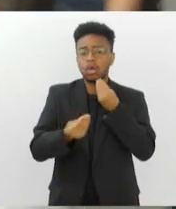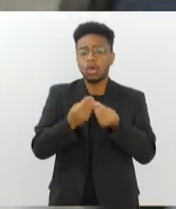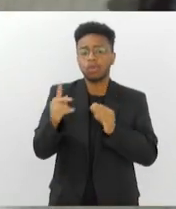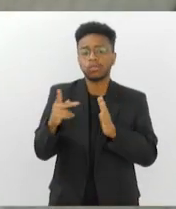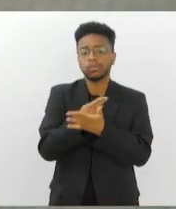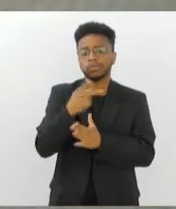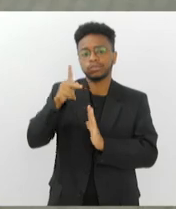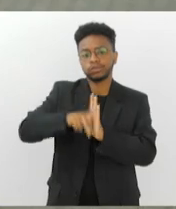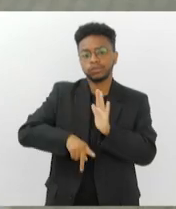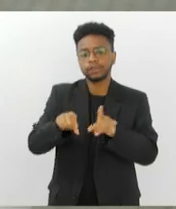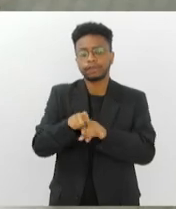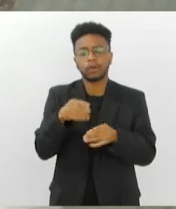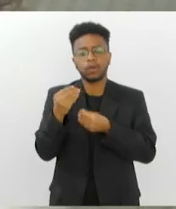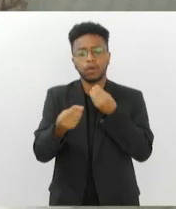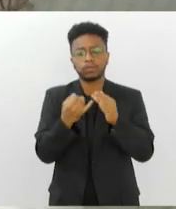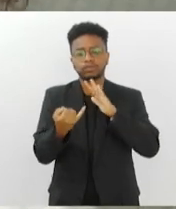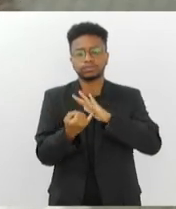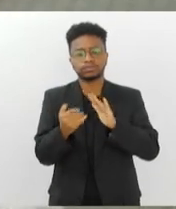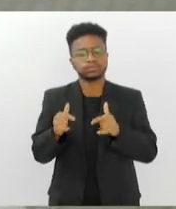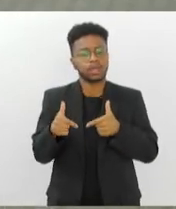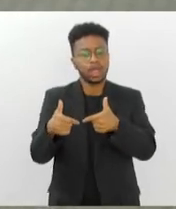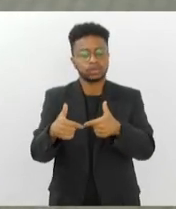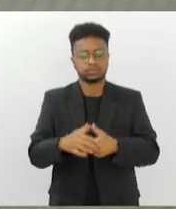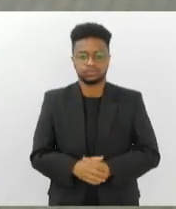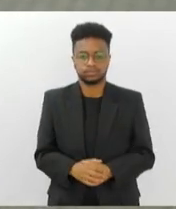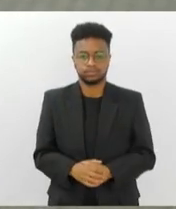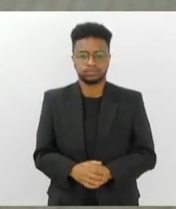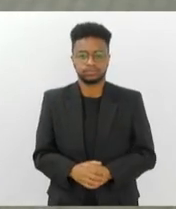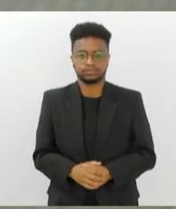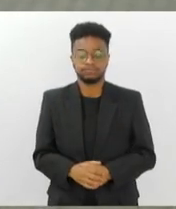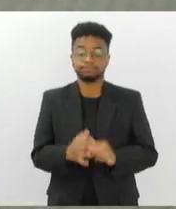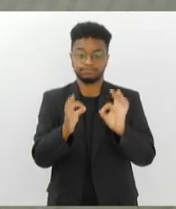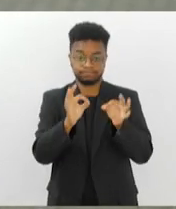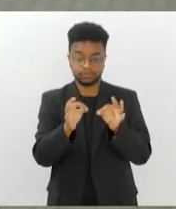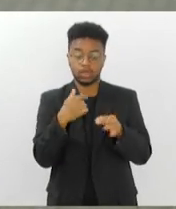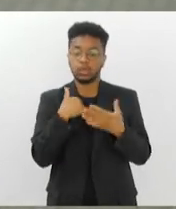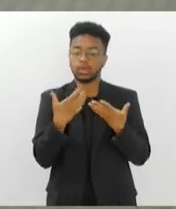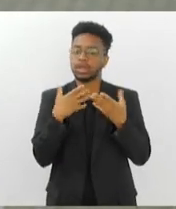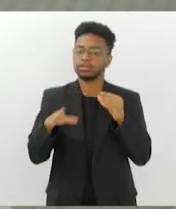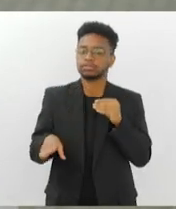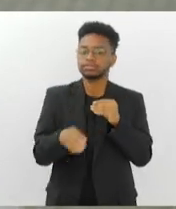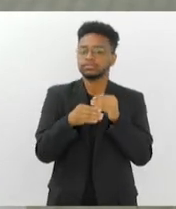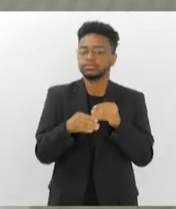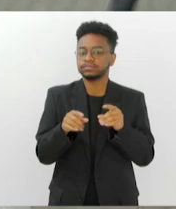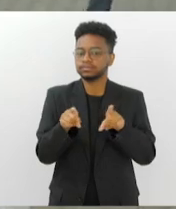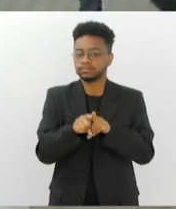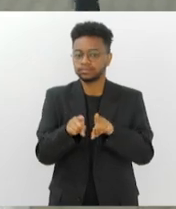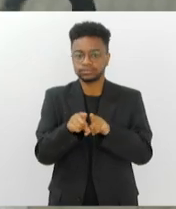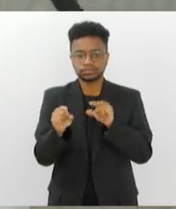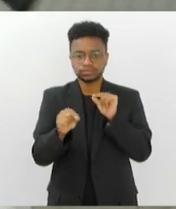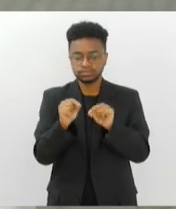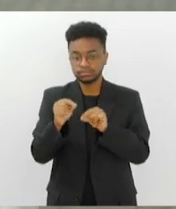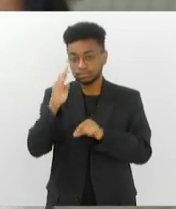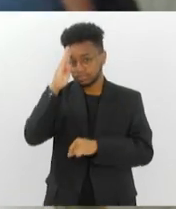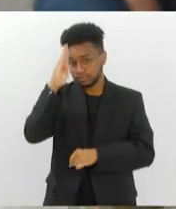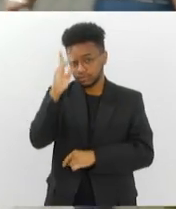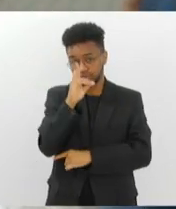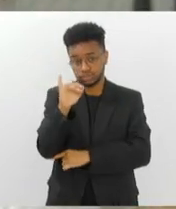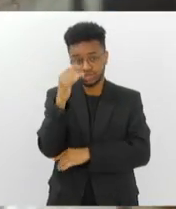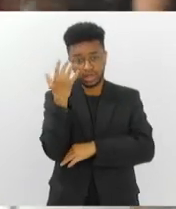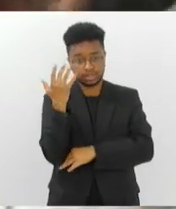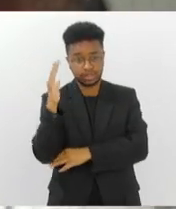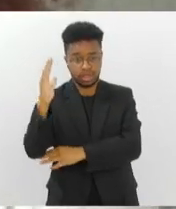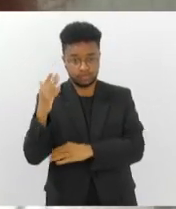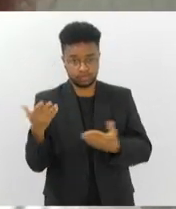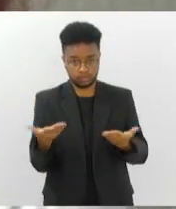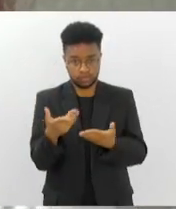e como atua o Instituto também Permalab? Isso. Eu gostaria de acrescentar também que, principalmente no dia da árvore desse